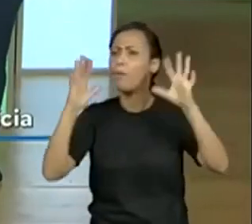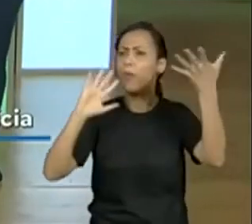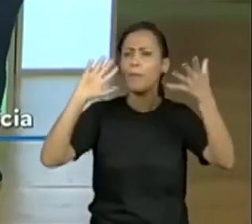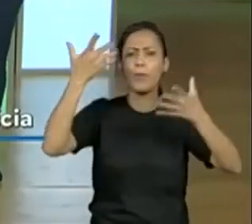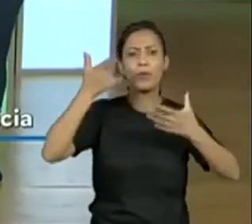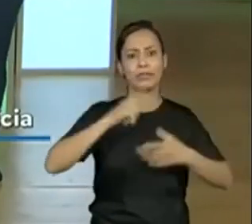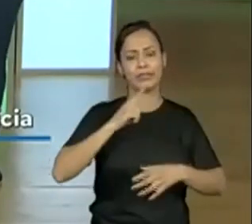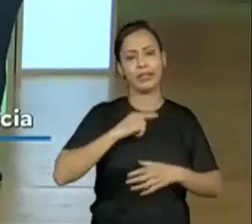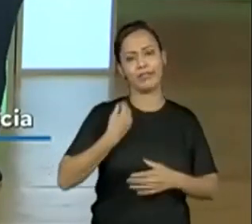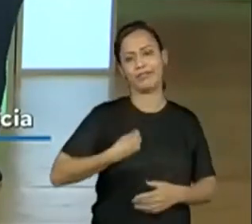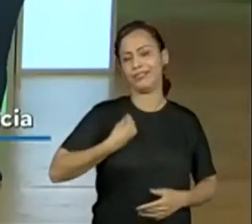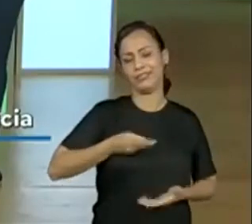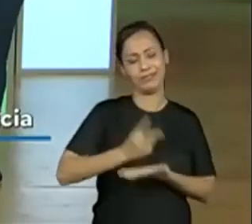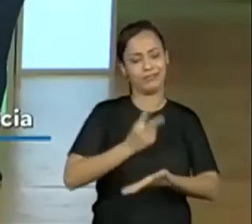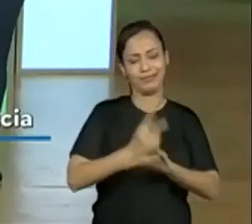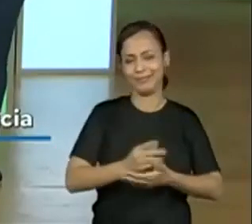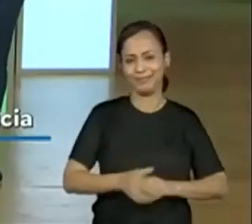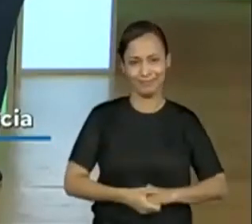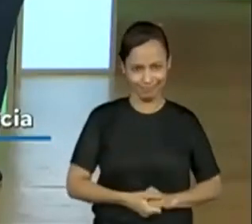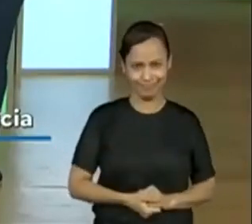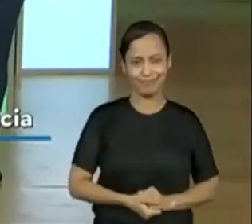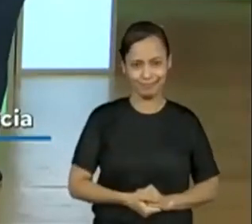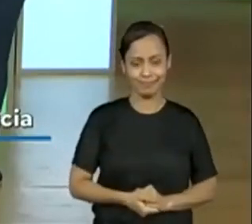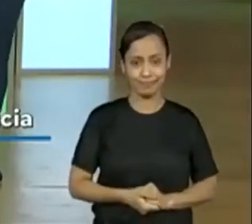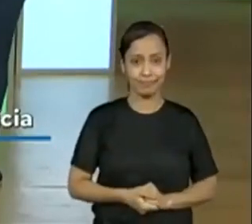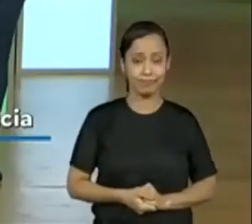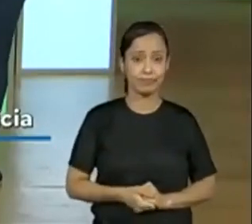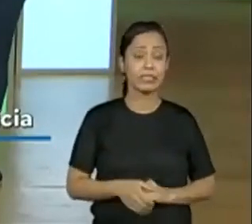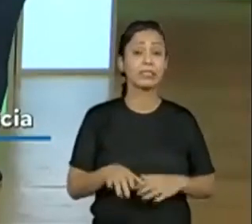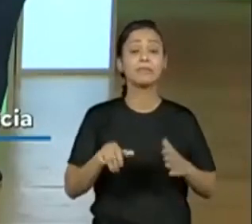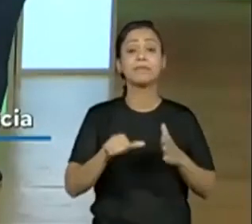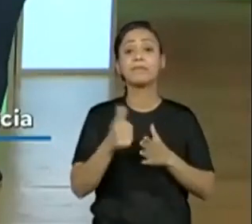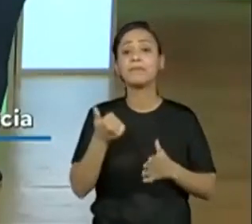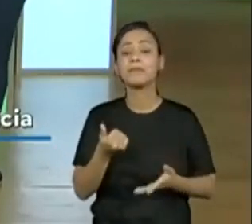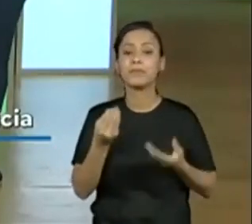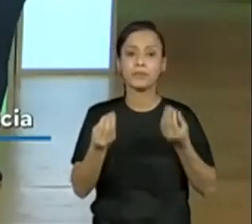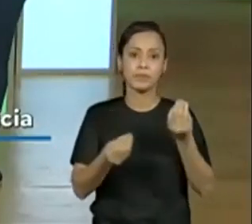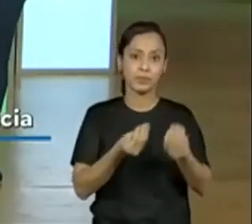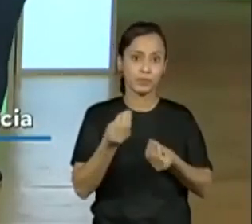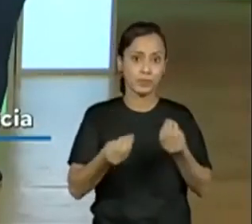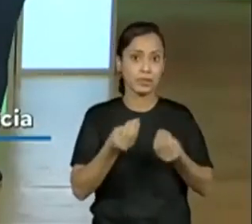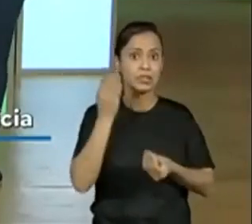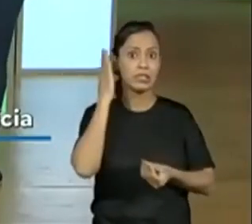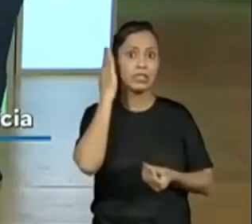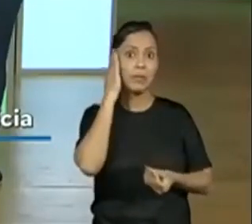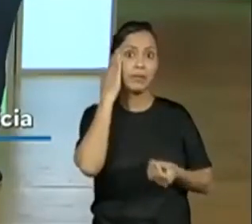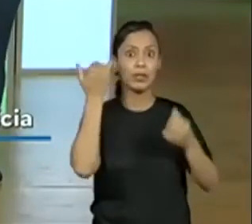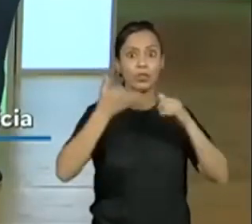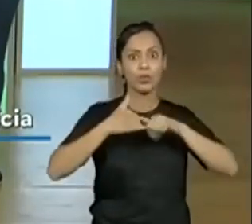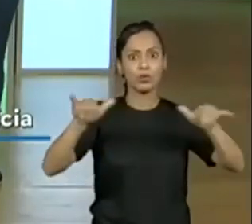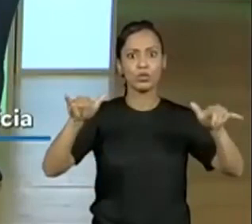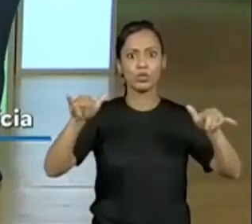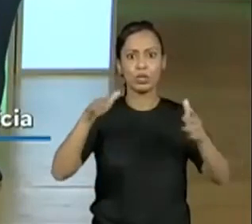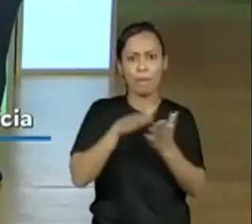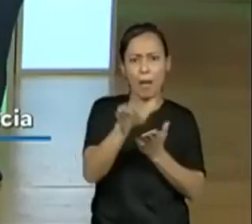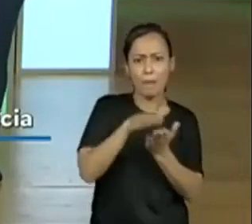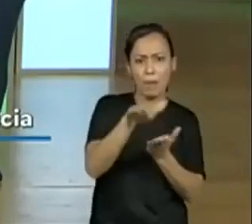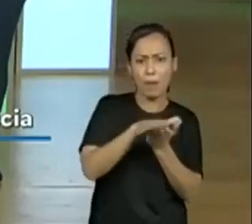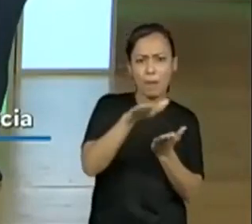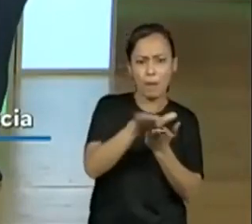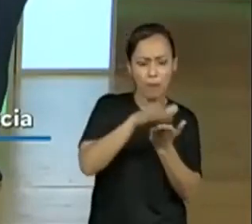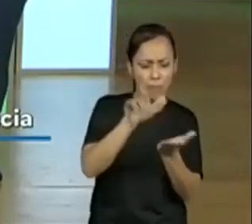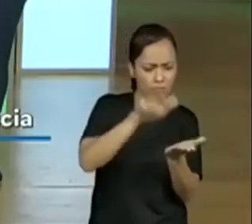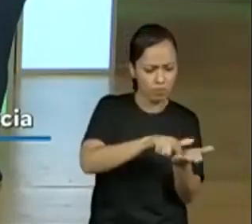todos os âmbitos da nossa vida. Sim, na primeira sequência, nós trabalhamos bastante notícias impressas do jornal.